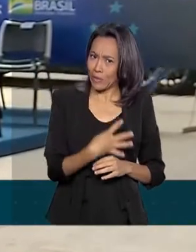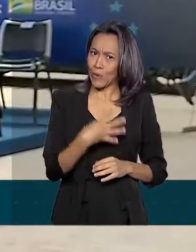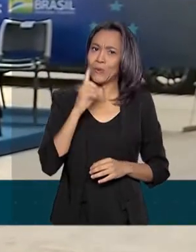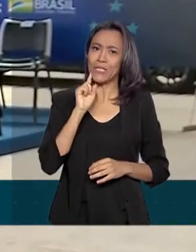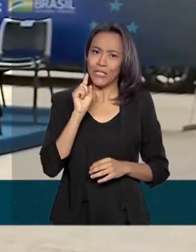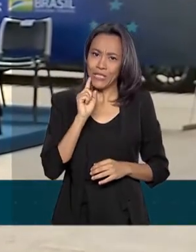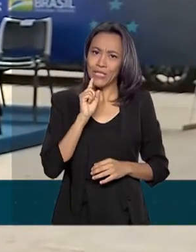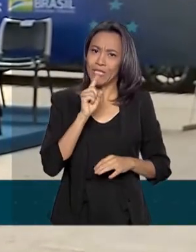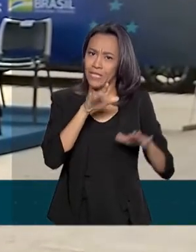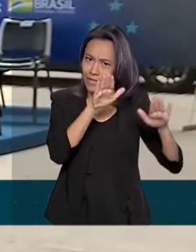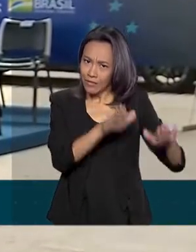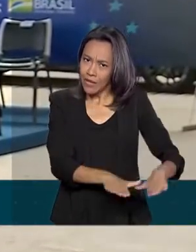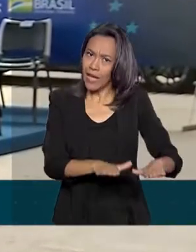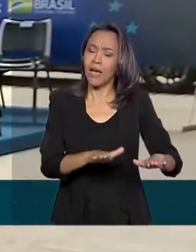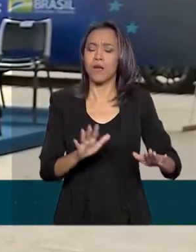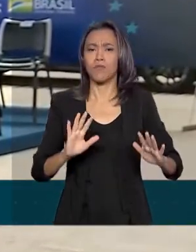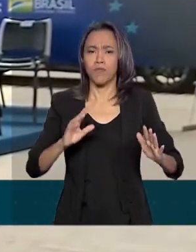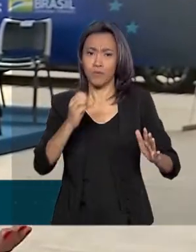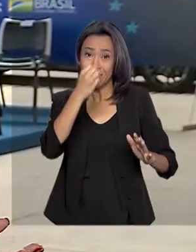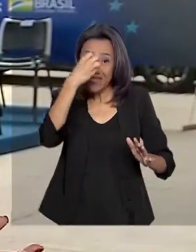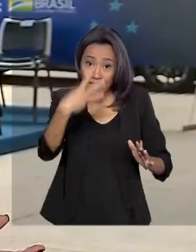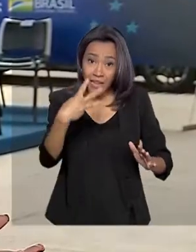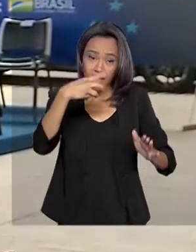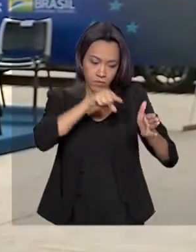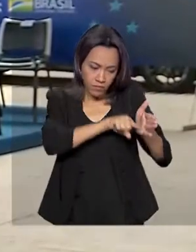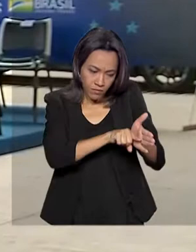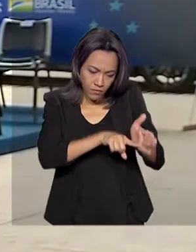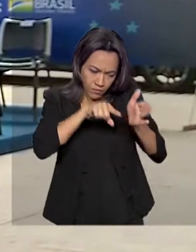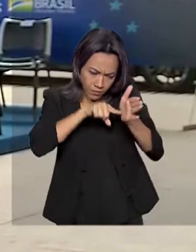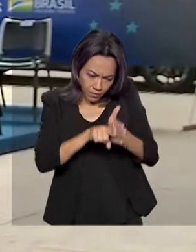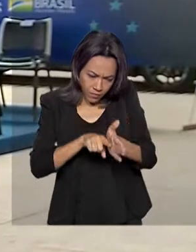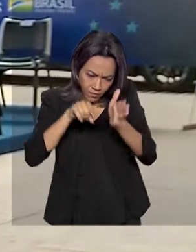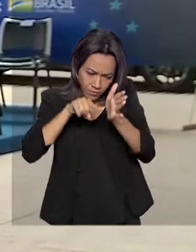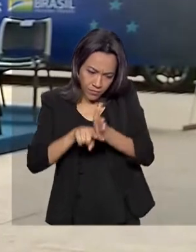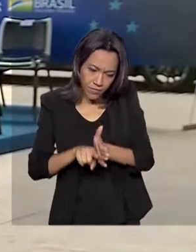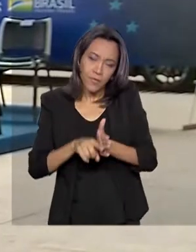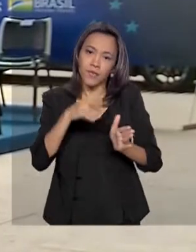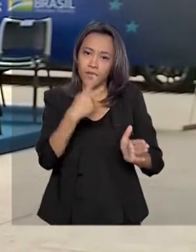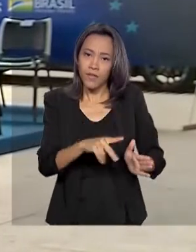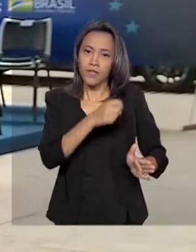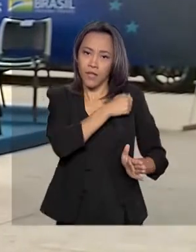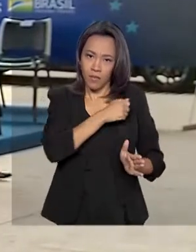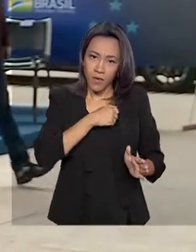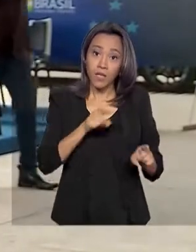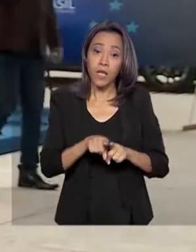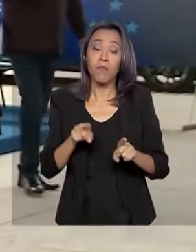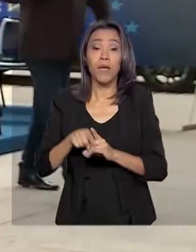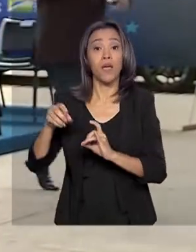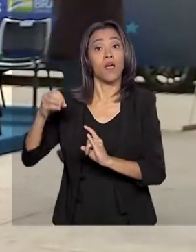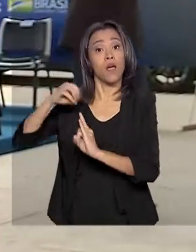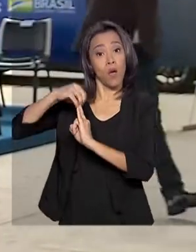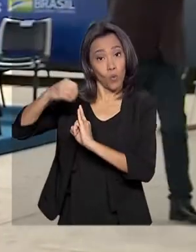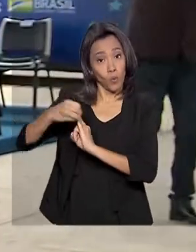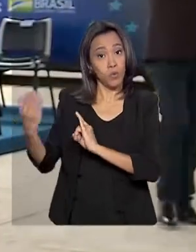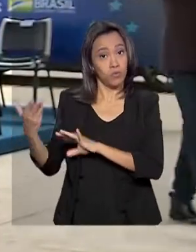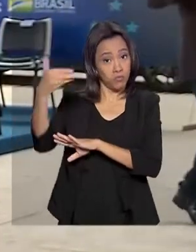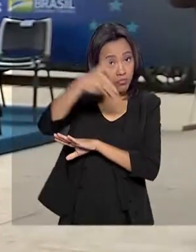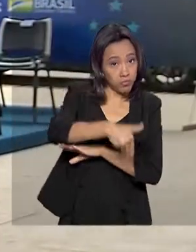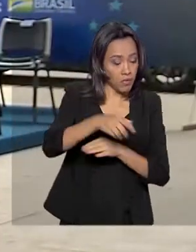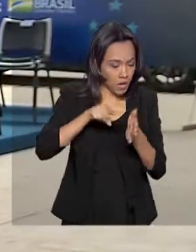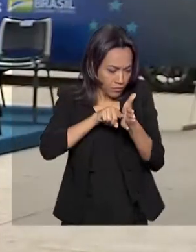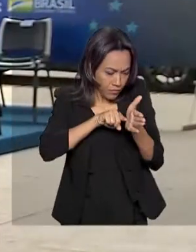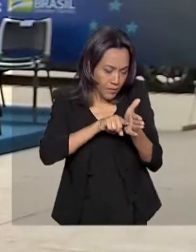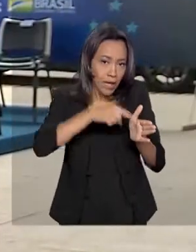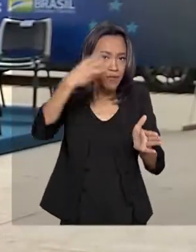Anápolis. O grupo passou por três exames. Além do Laboratório Central de Goiás, a Fundação Oswaldo Cruz também analisou a